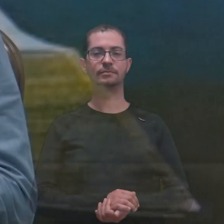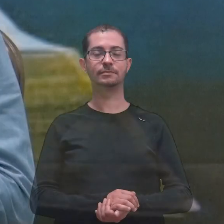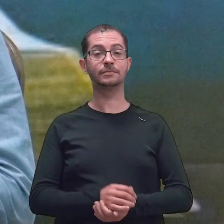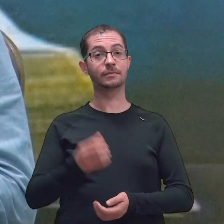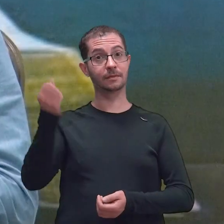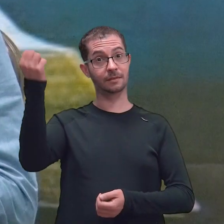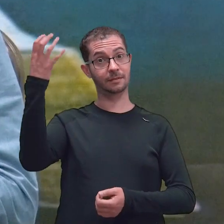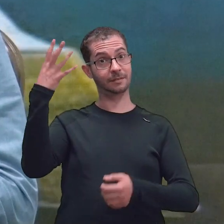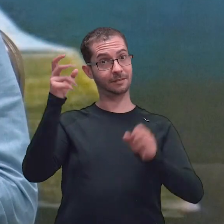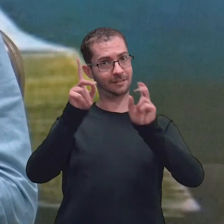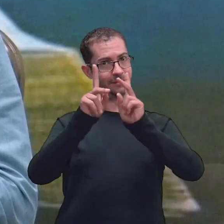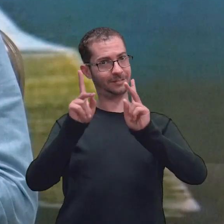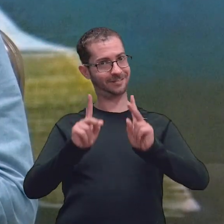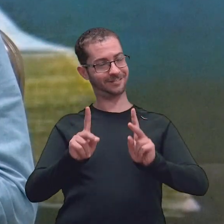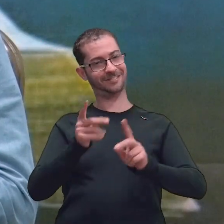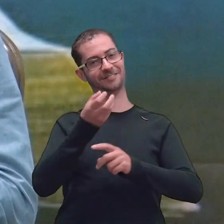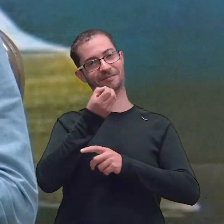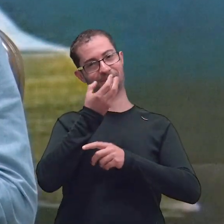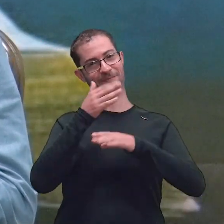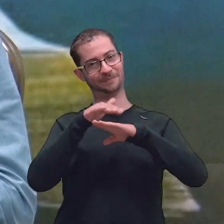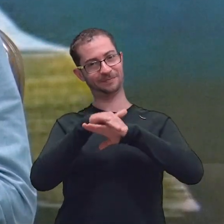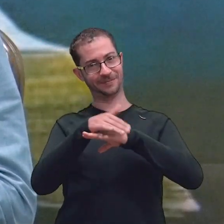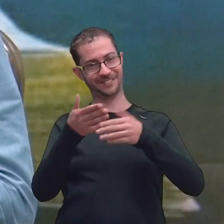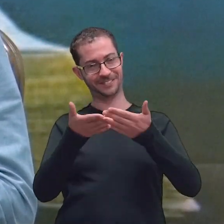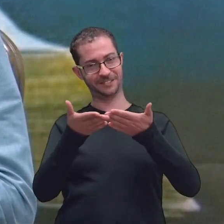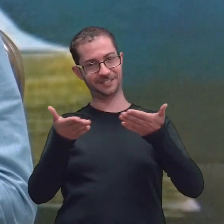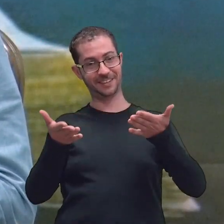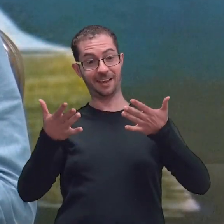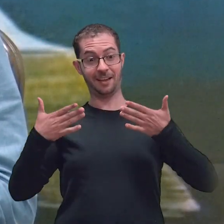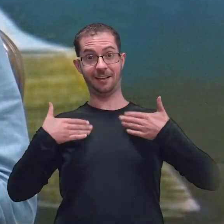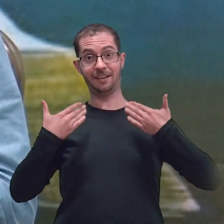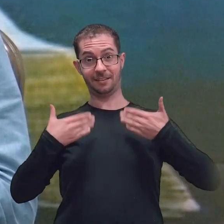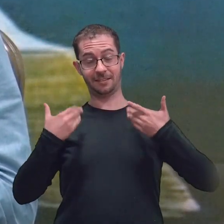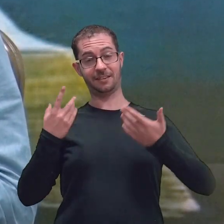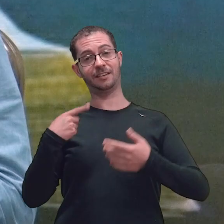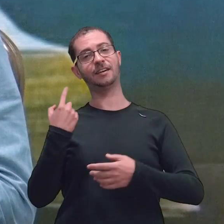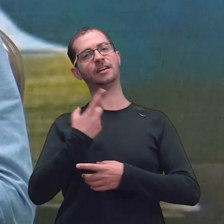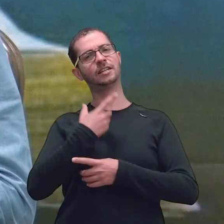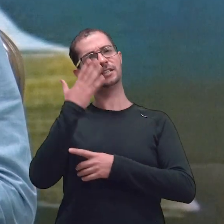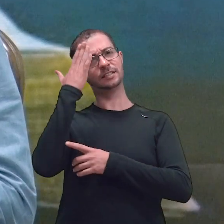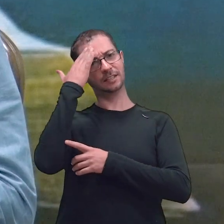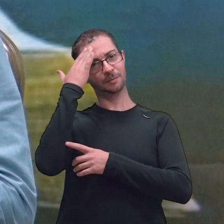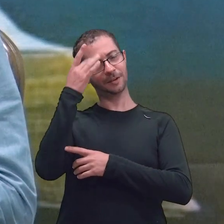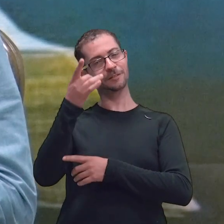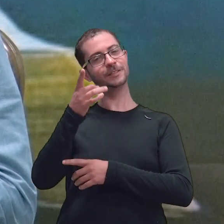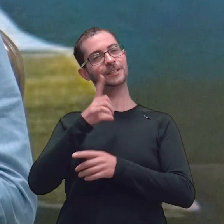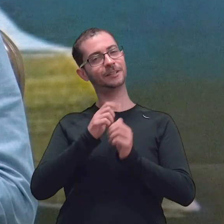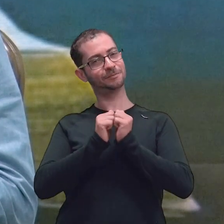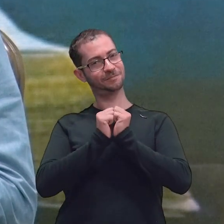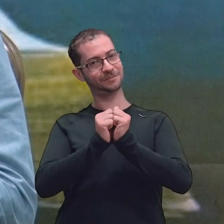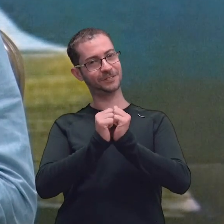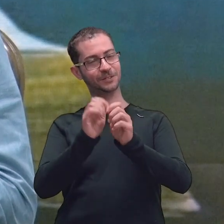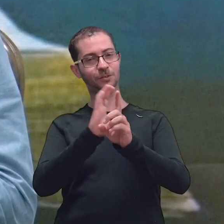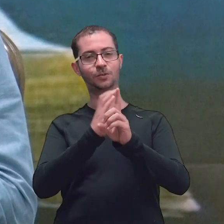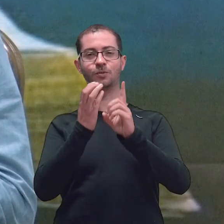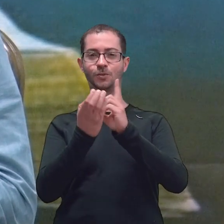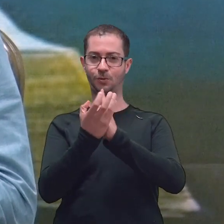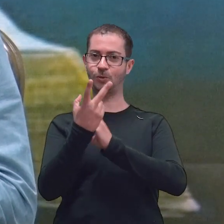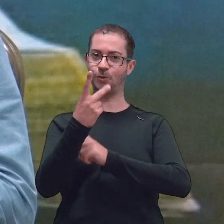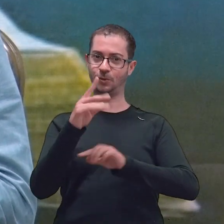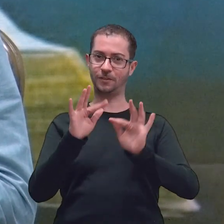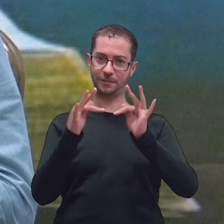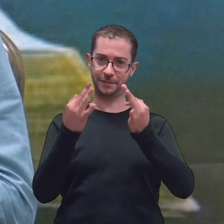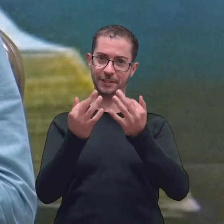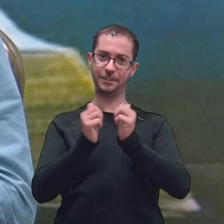Graça e paz amados, boa noite. Que alegria saber que temos a sua companhia, da sua família